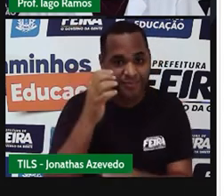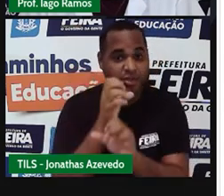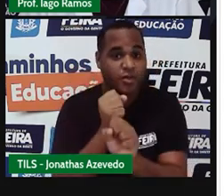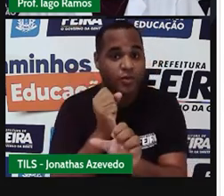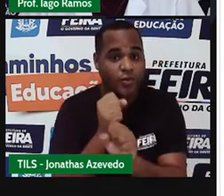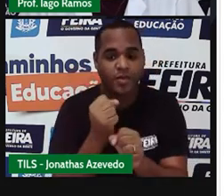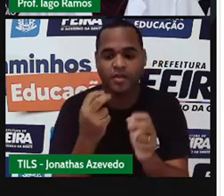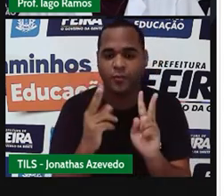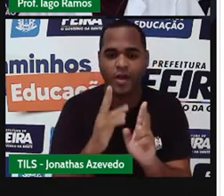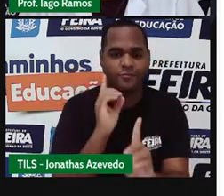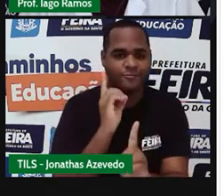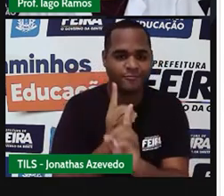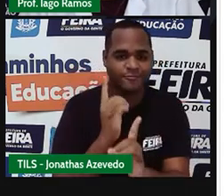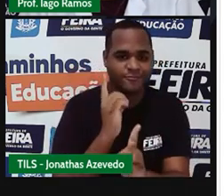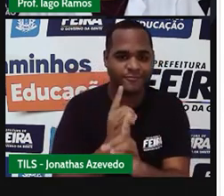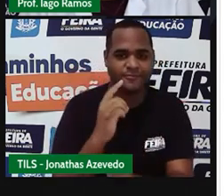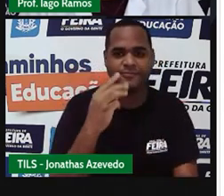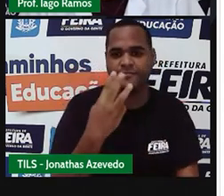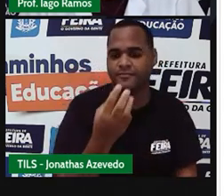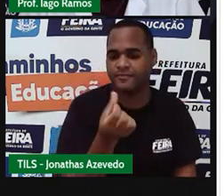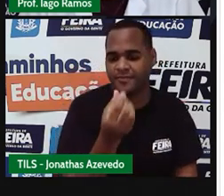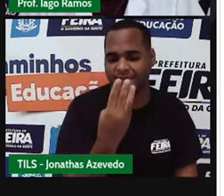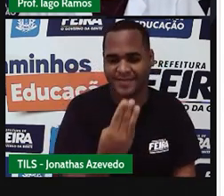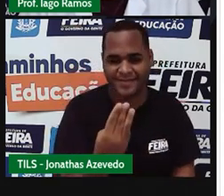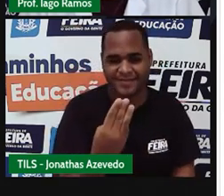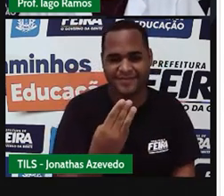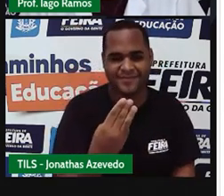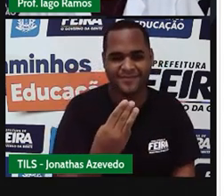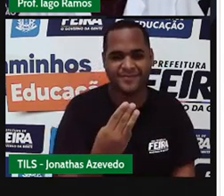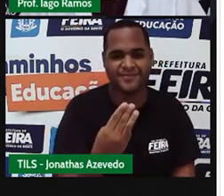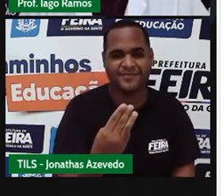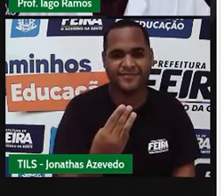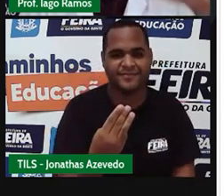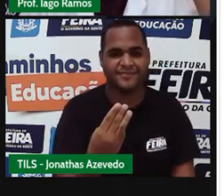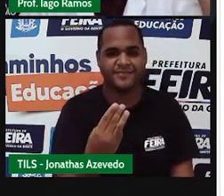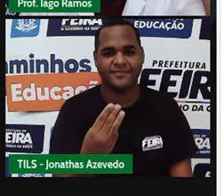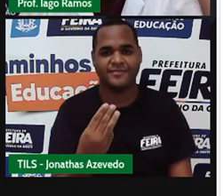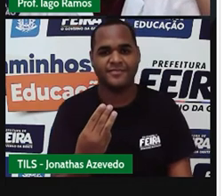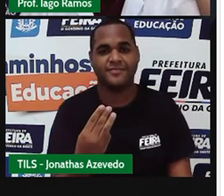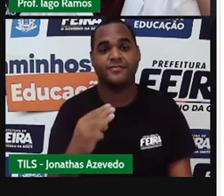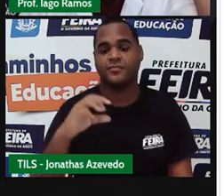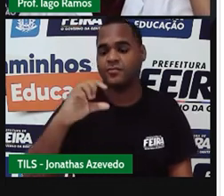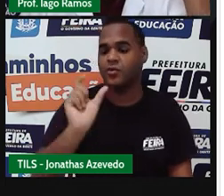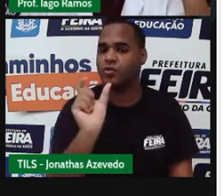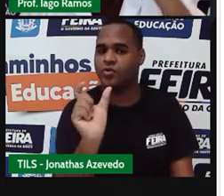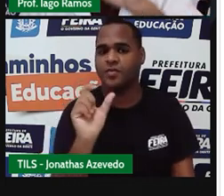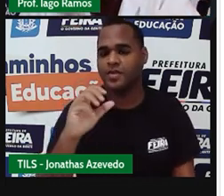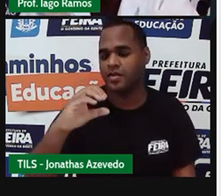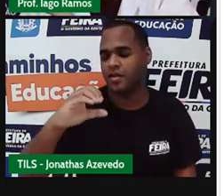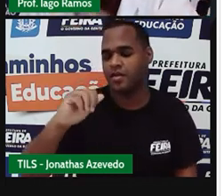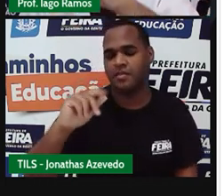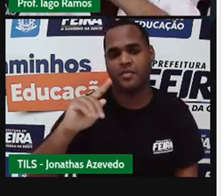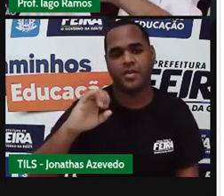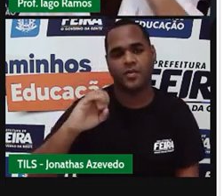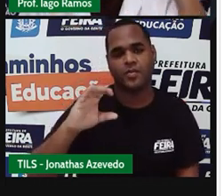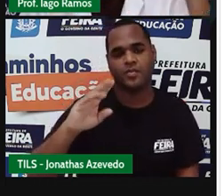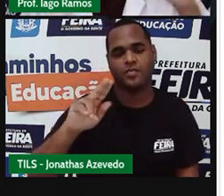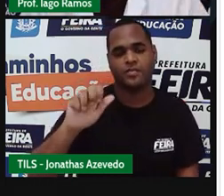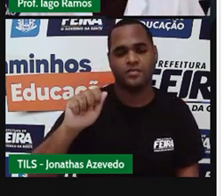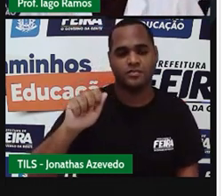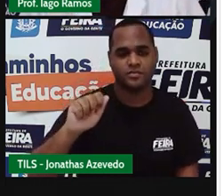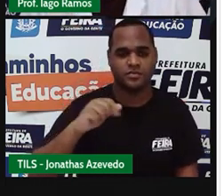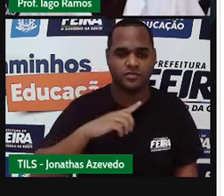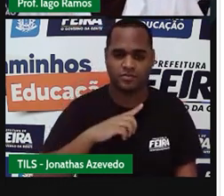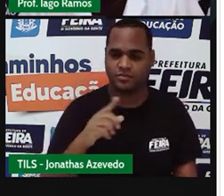um número Capicua. Olha só, 363. 363 da esquerda para a direita, da